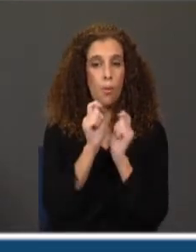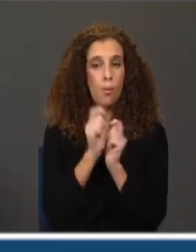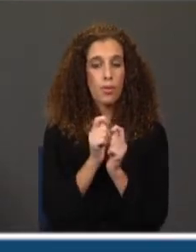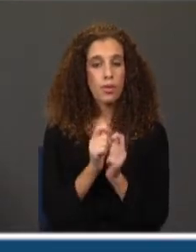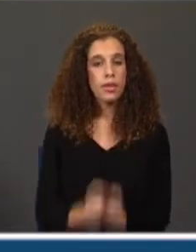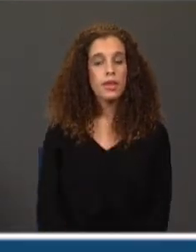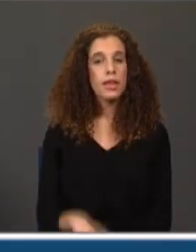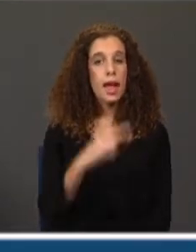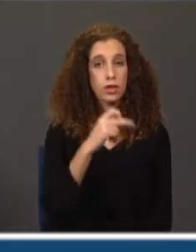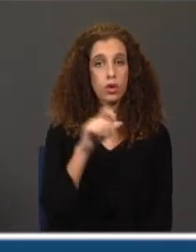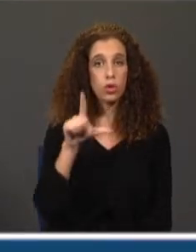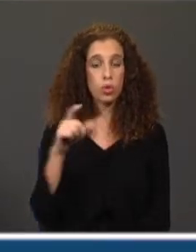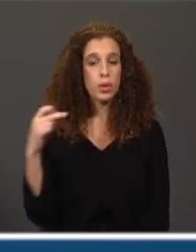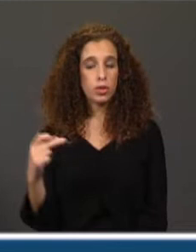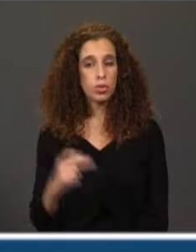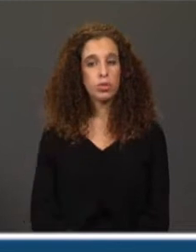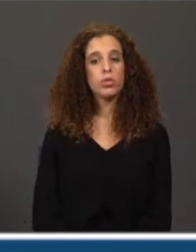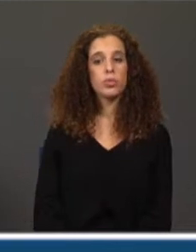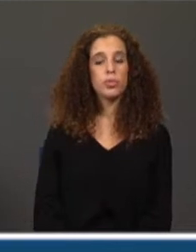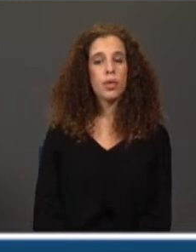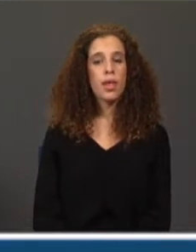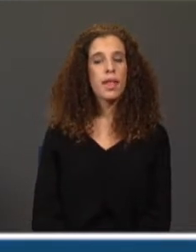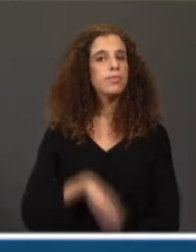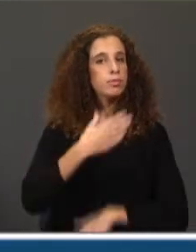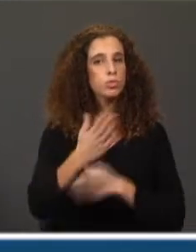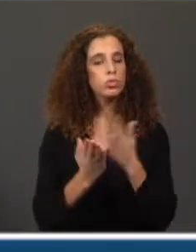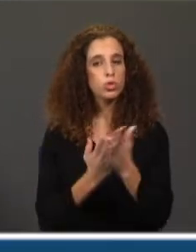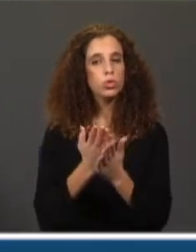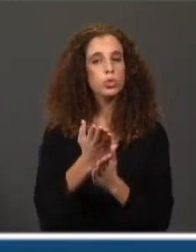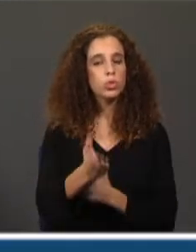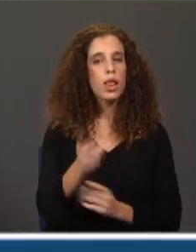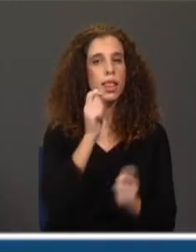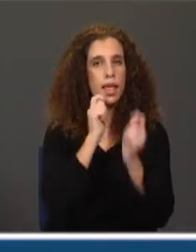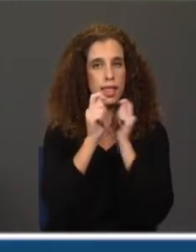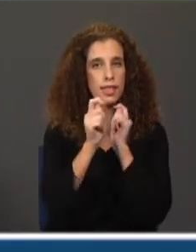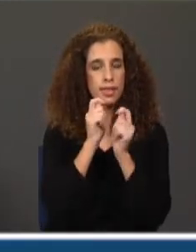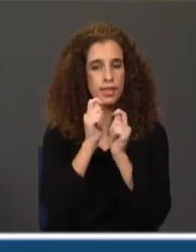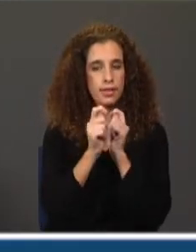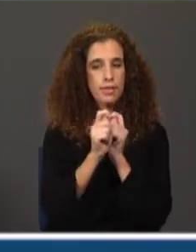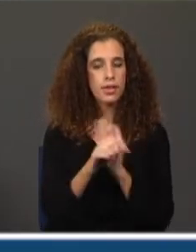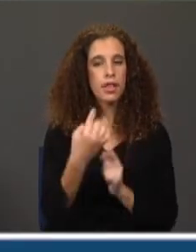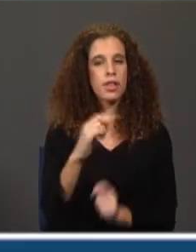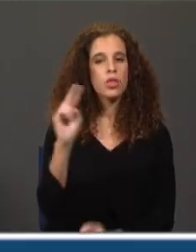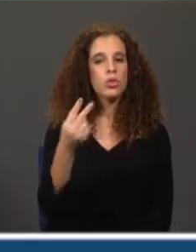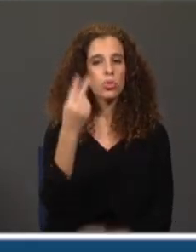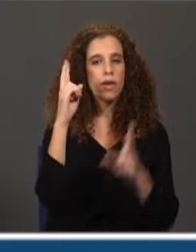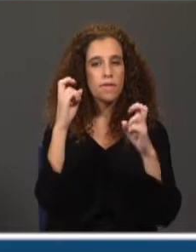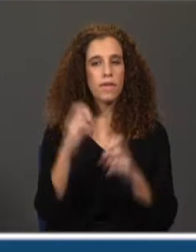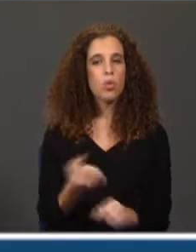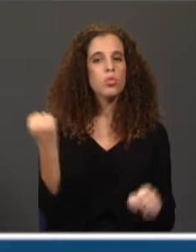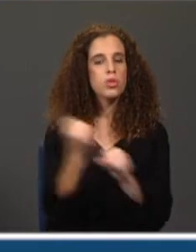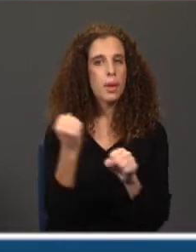António Lobo Antunes a Ana Sousa Dias. E ao longo dessa entrevista António Lobo Antunes vai usar duas expressões. Um trabalho